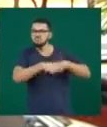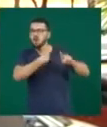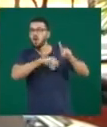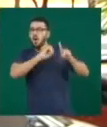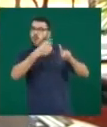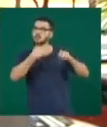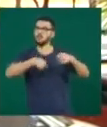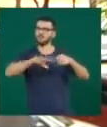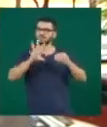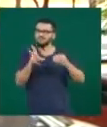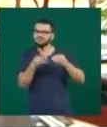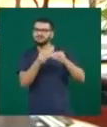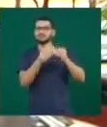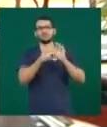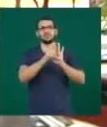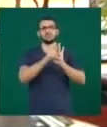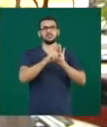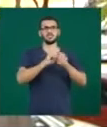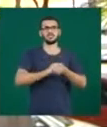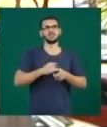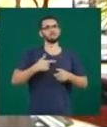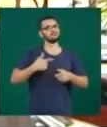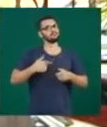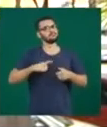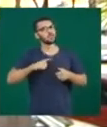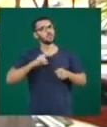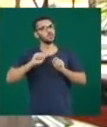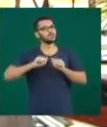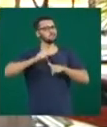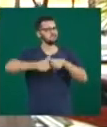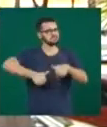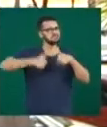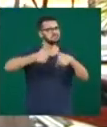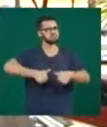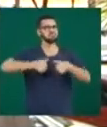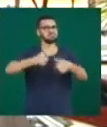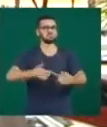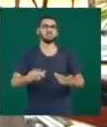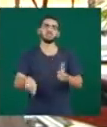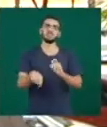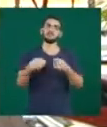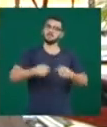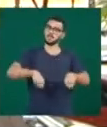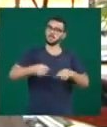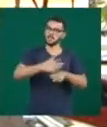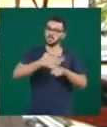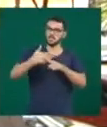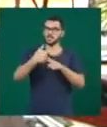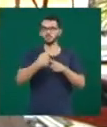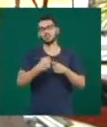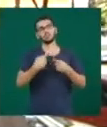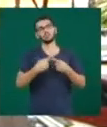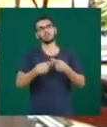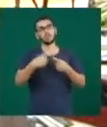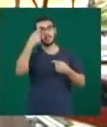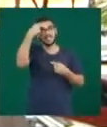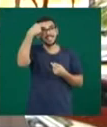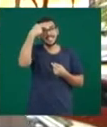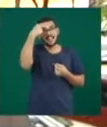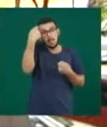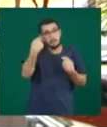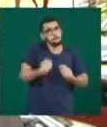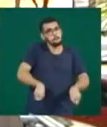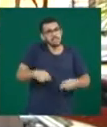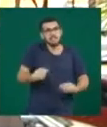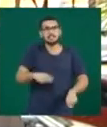Então, é uma luta digna, forte, que tem que ser travada pela sociedade para nós garantirmos que haja água disponível